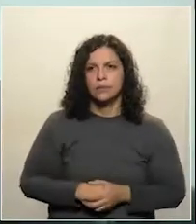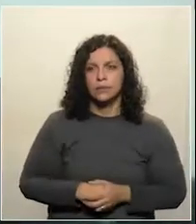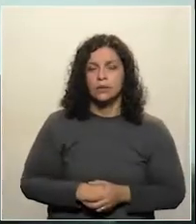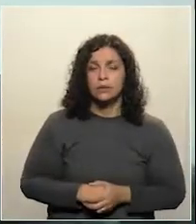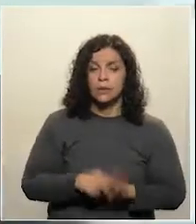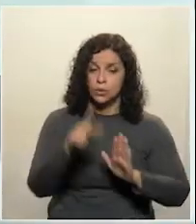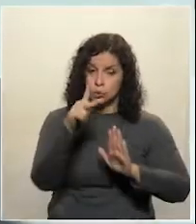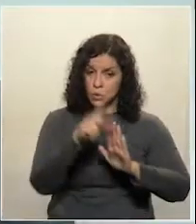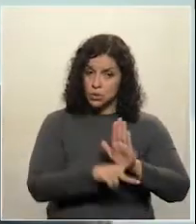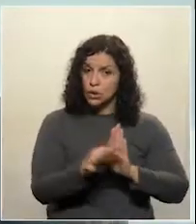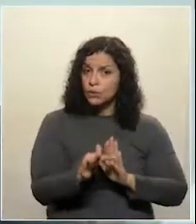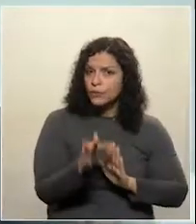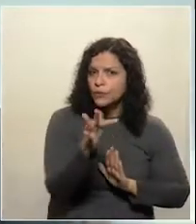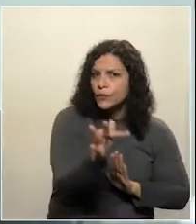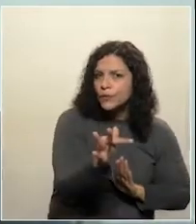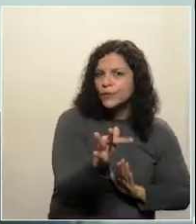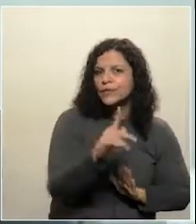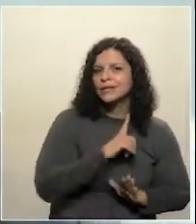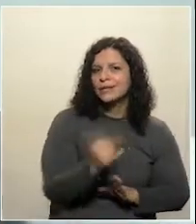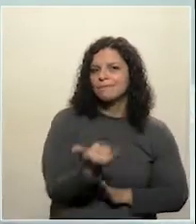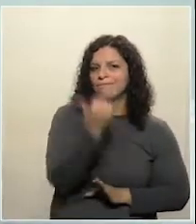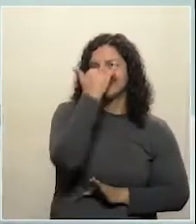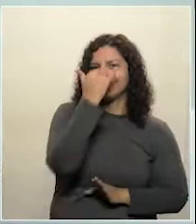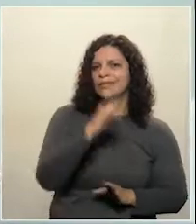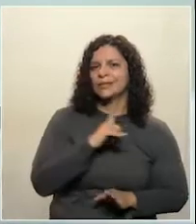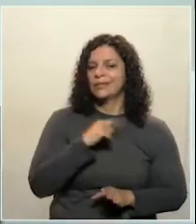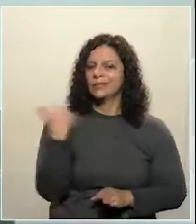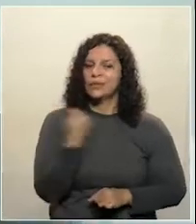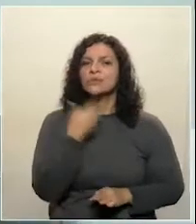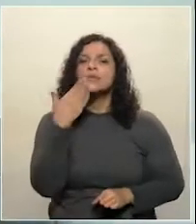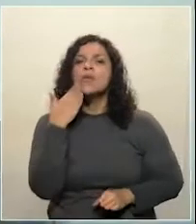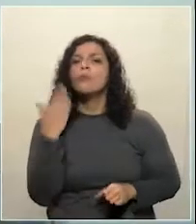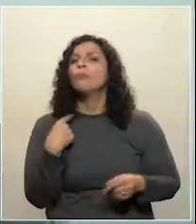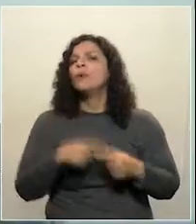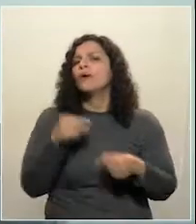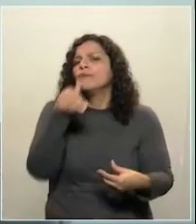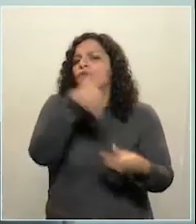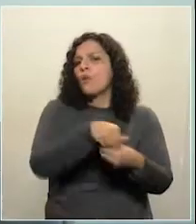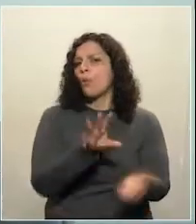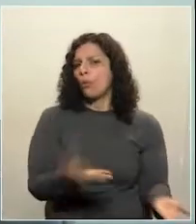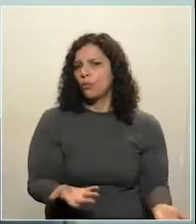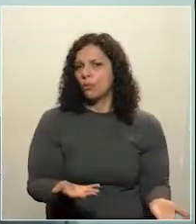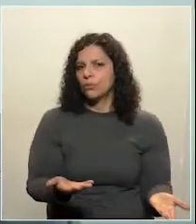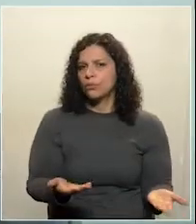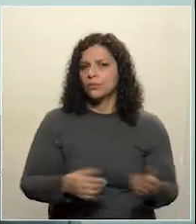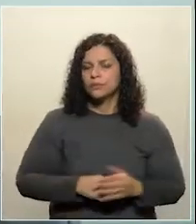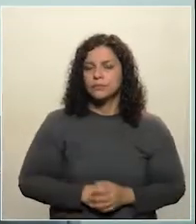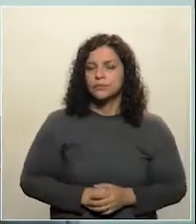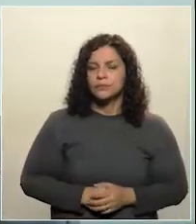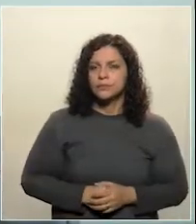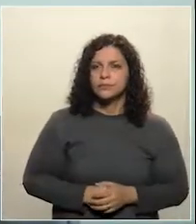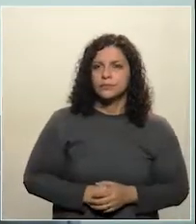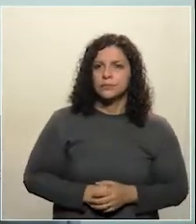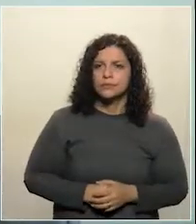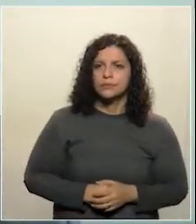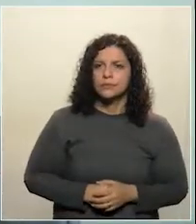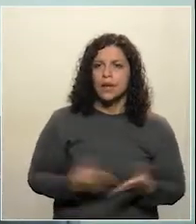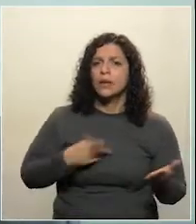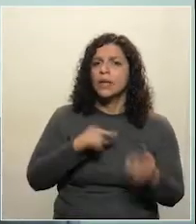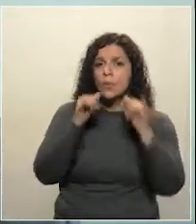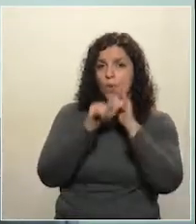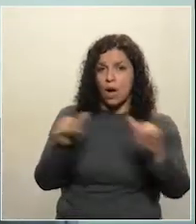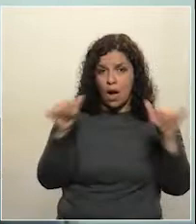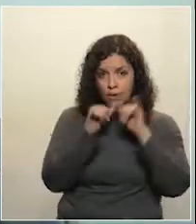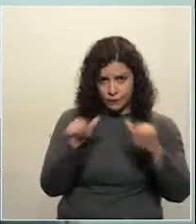algo que mais tarde nos seja cobrado, sem que nós saibamos exatamente o que foi votado. Veja aqui, tem um